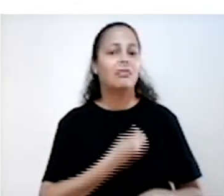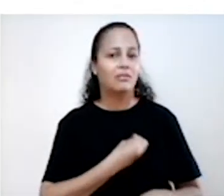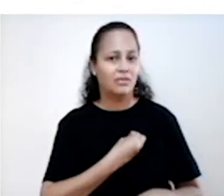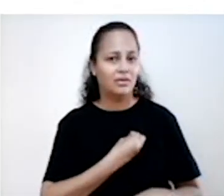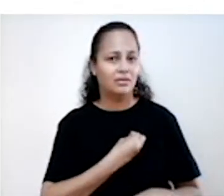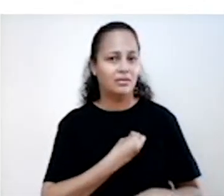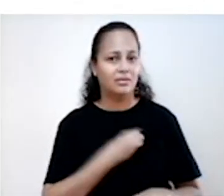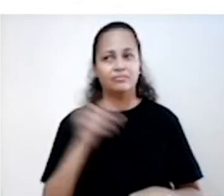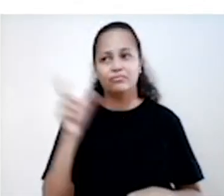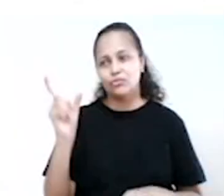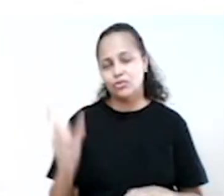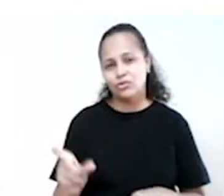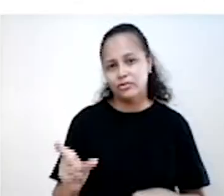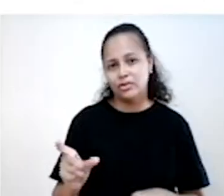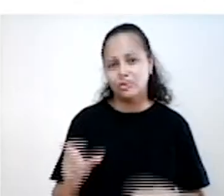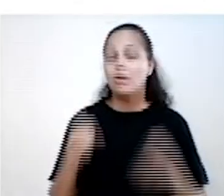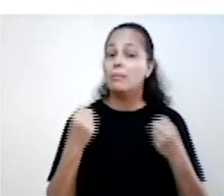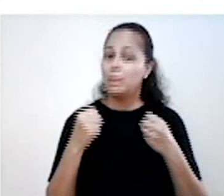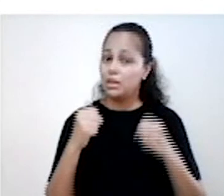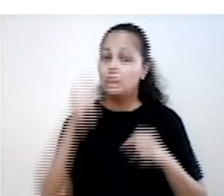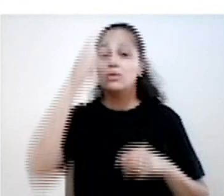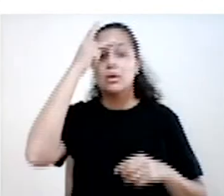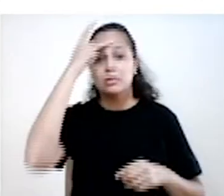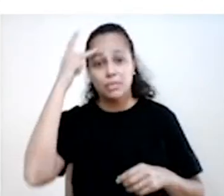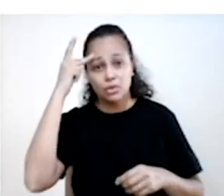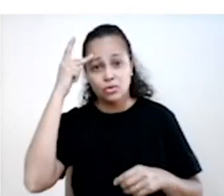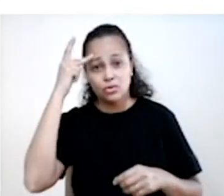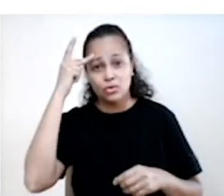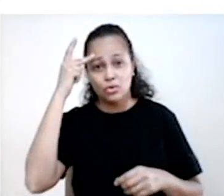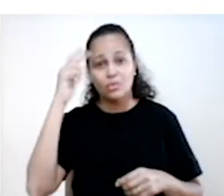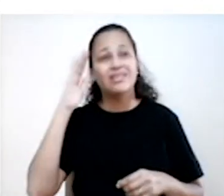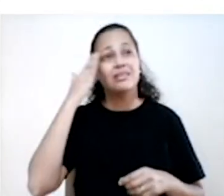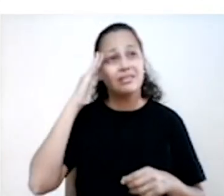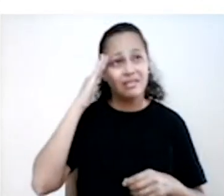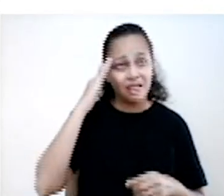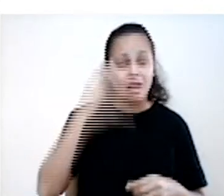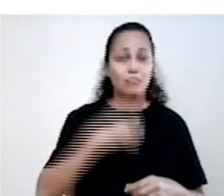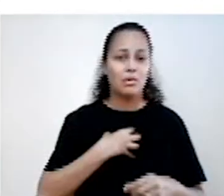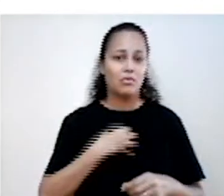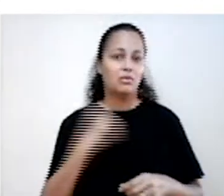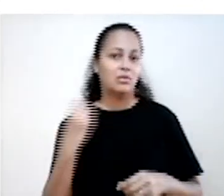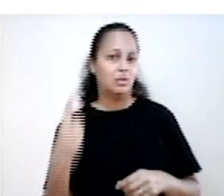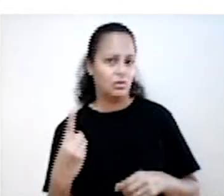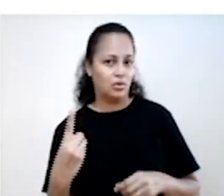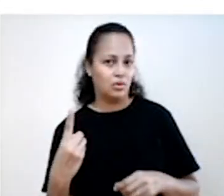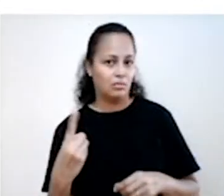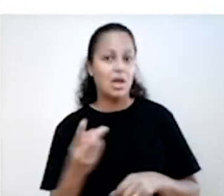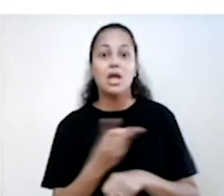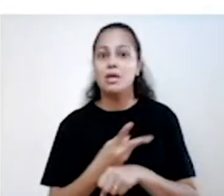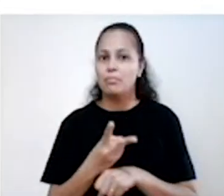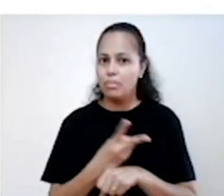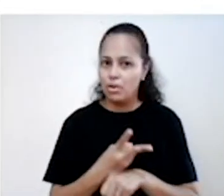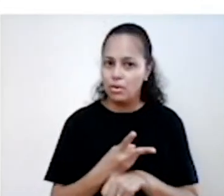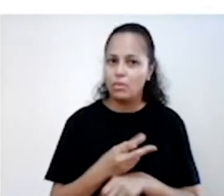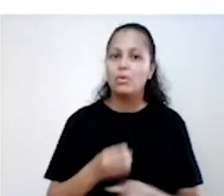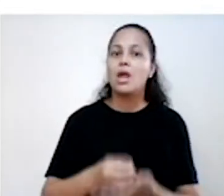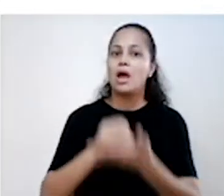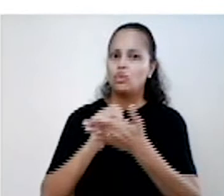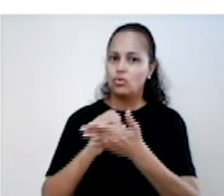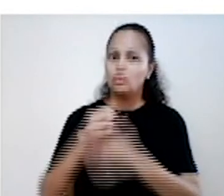vida do indivíduo Então é necessário que as pessoas identifiquem seus sintomas E buscam ajuda profissional